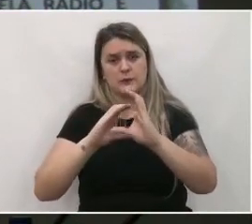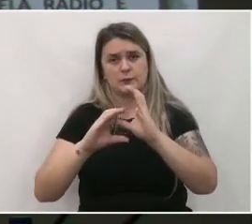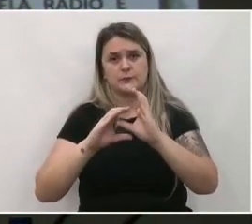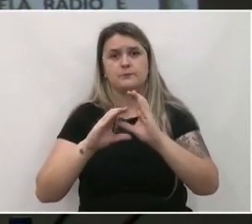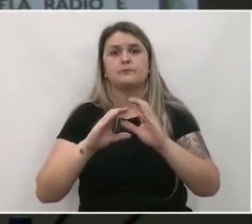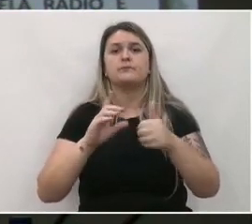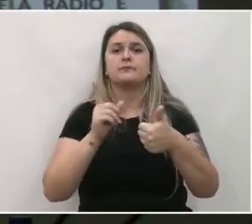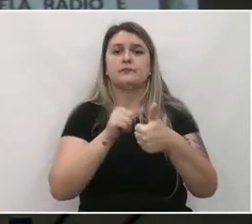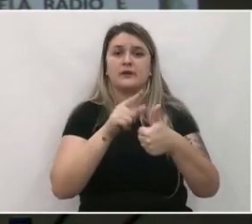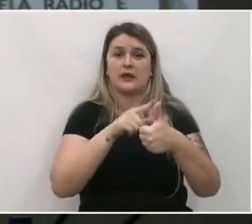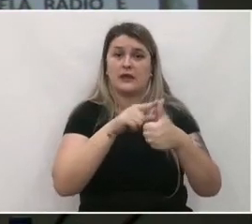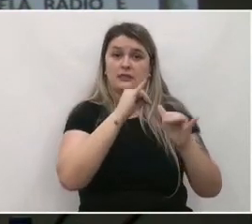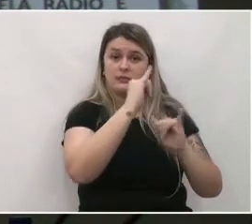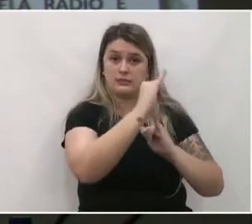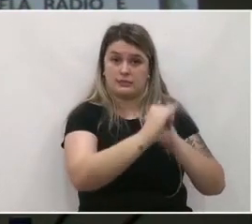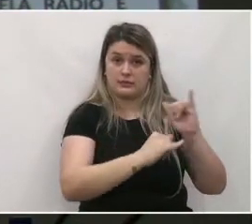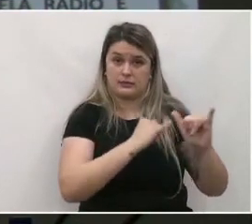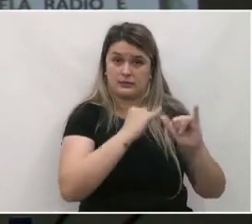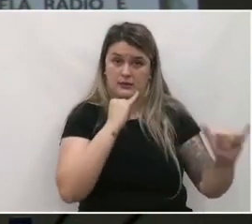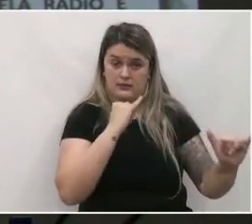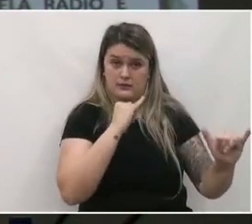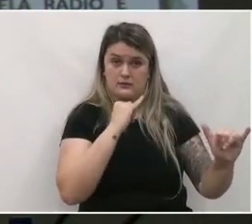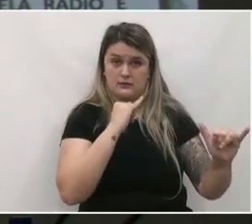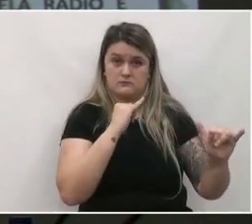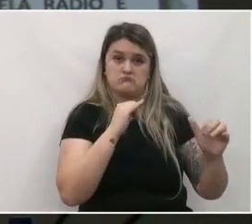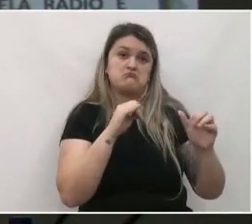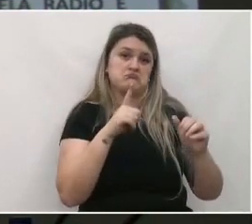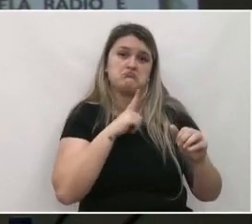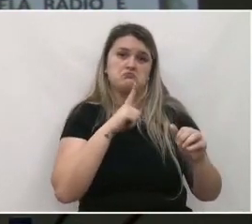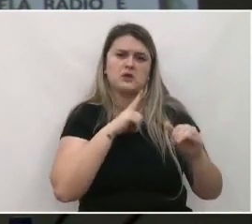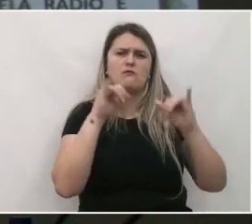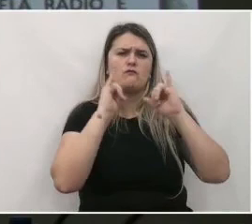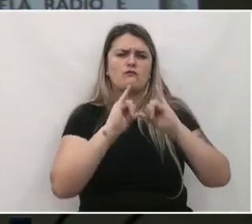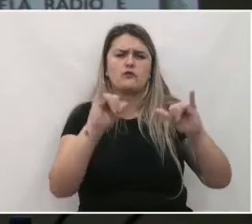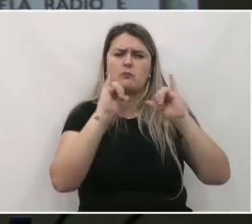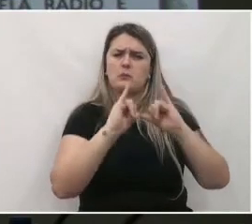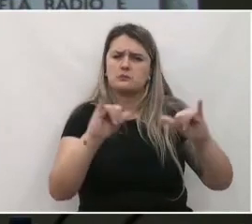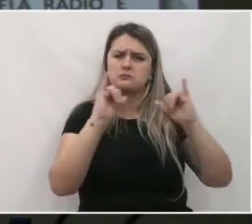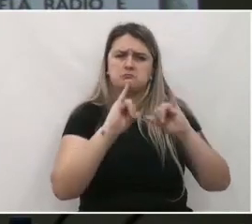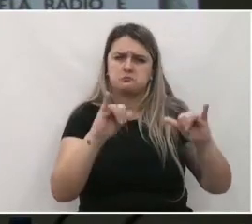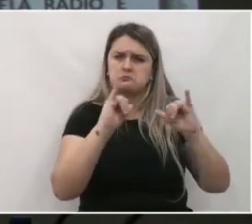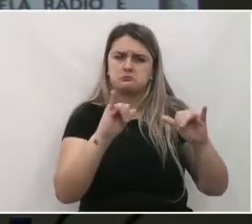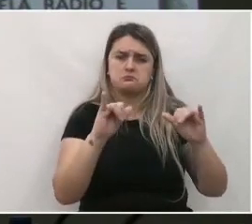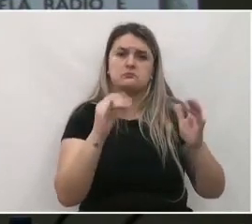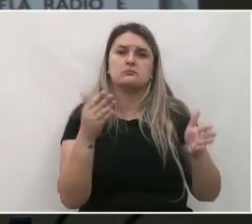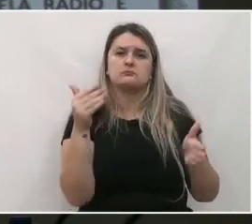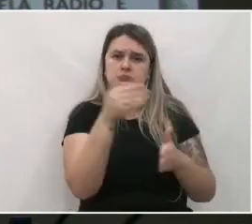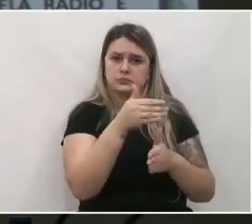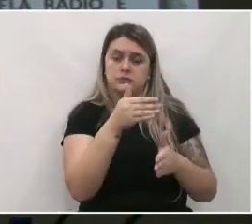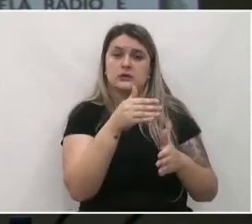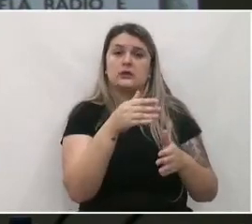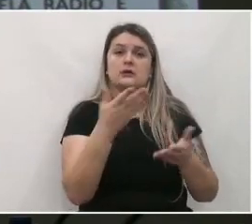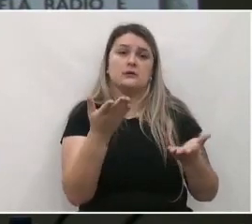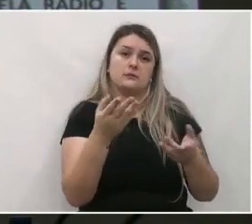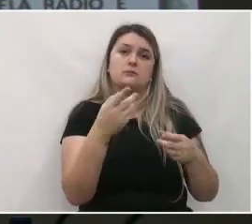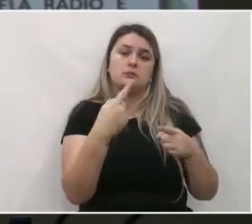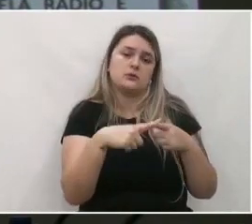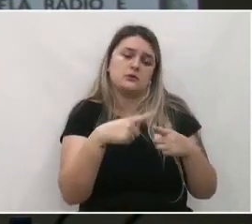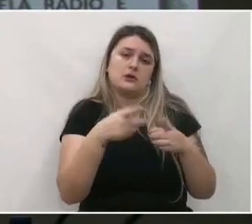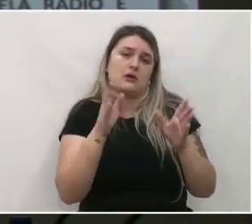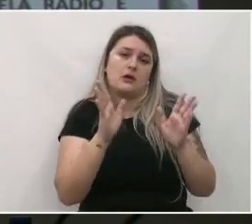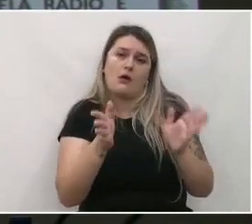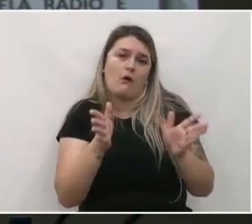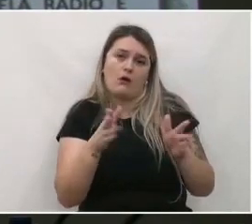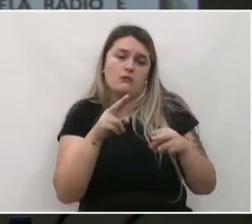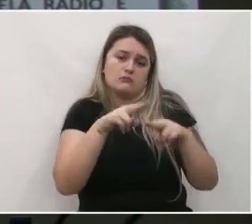dentre eles tem a internet, que é o canal que pode disponibilizar o maior número de informações, especialmente devido à situação